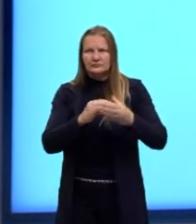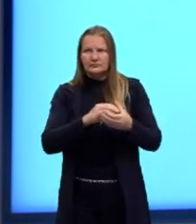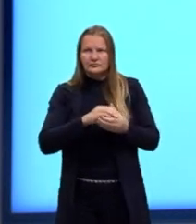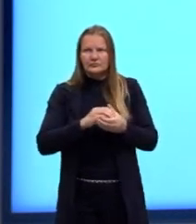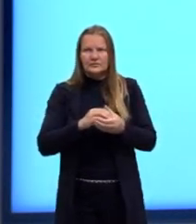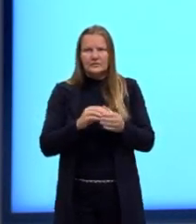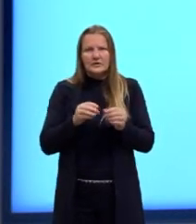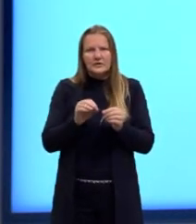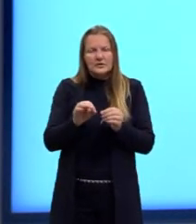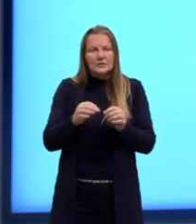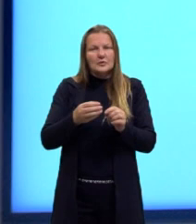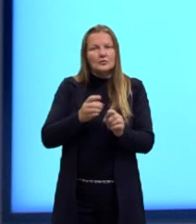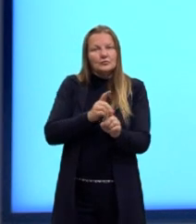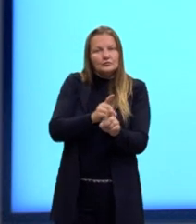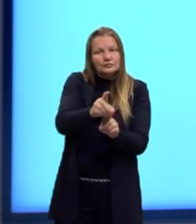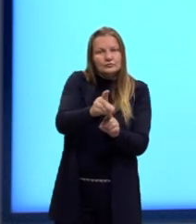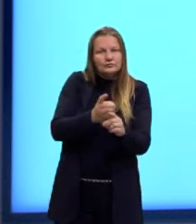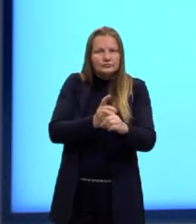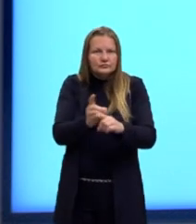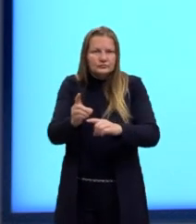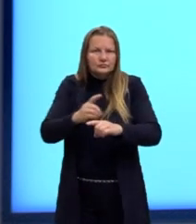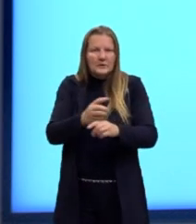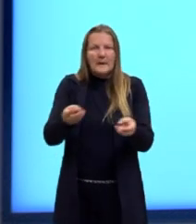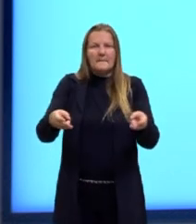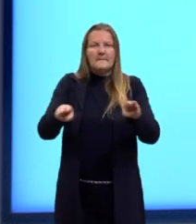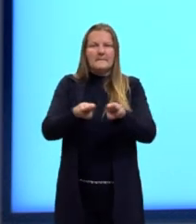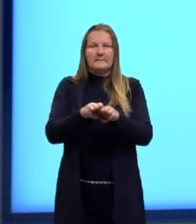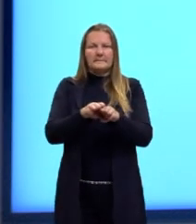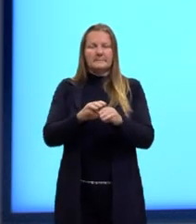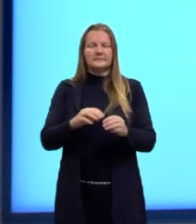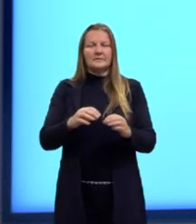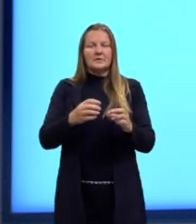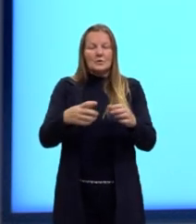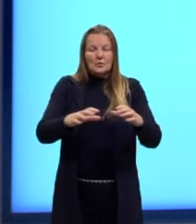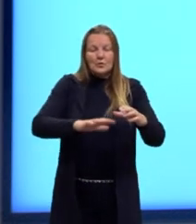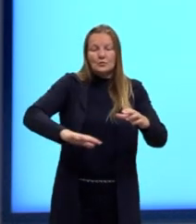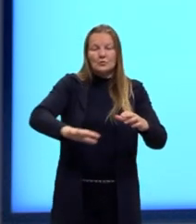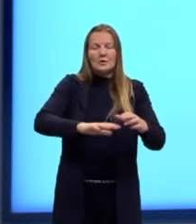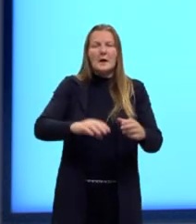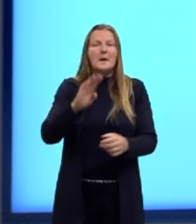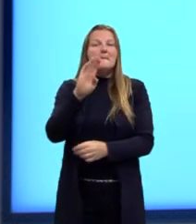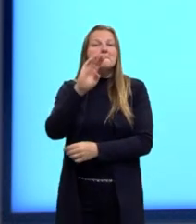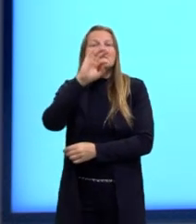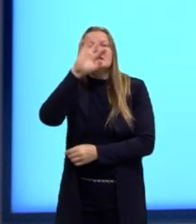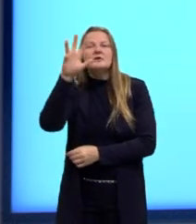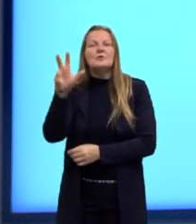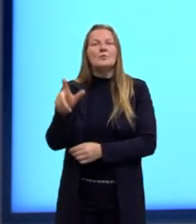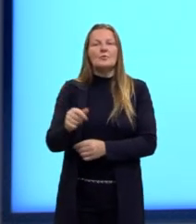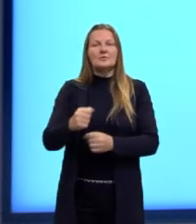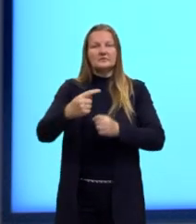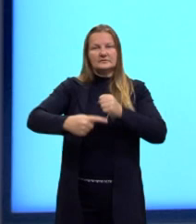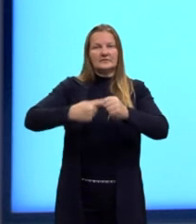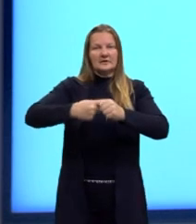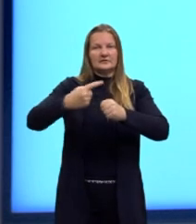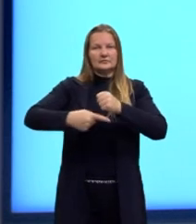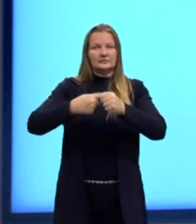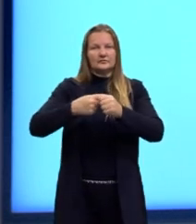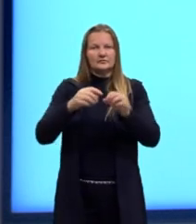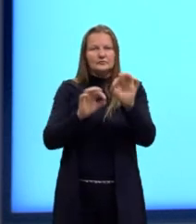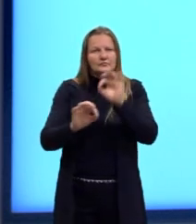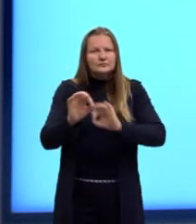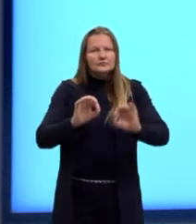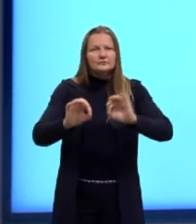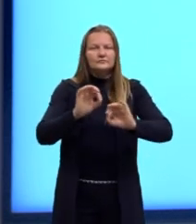uma orientação magnética. Então, cada domínio magnético é formado por bilhões de átomos alinhados. Então, os